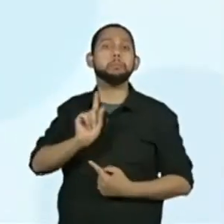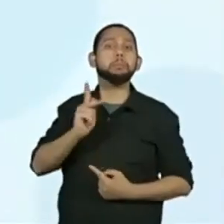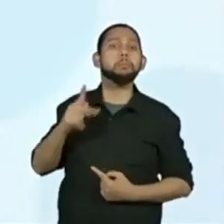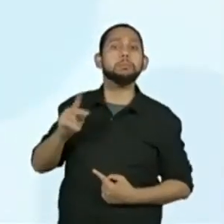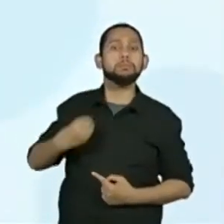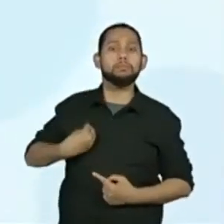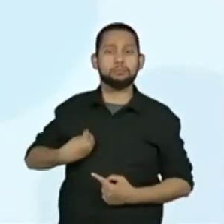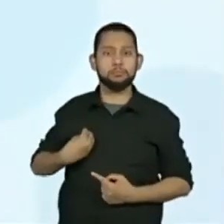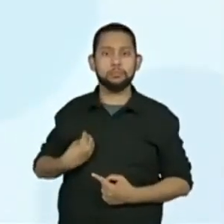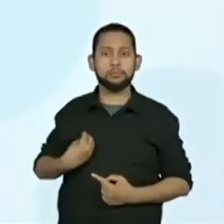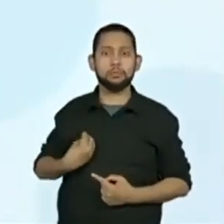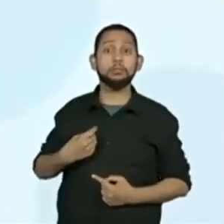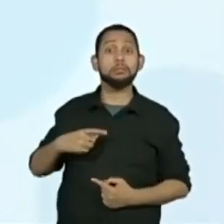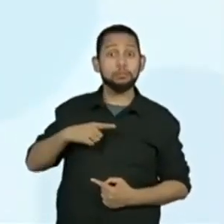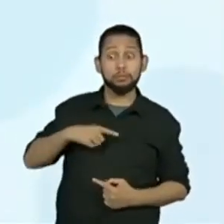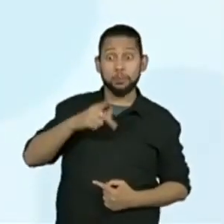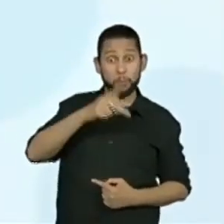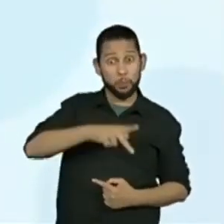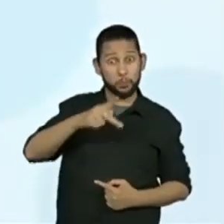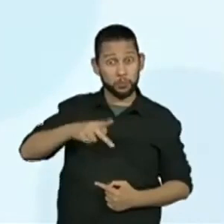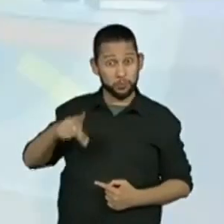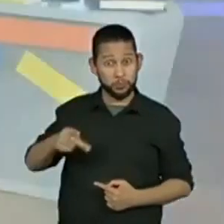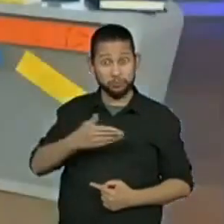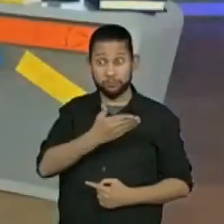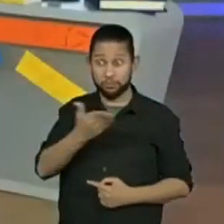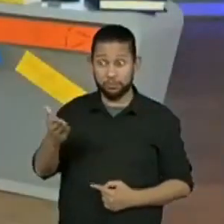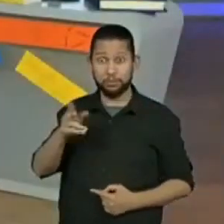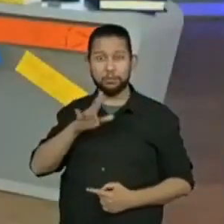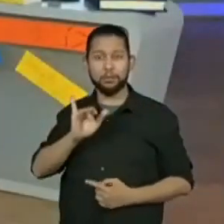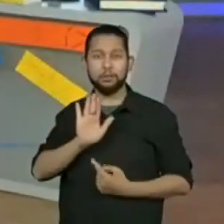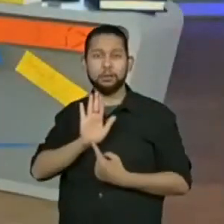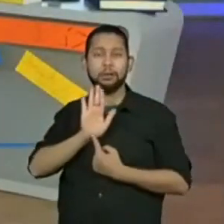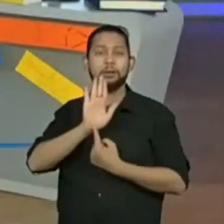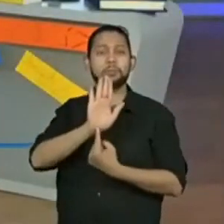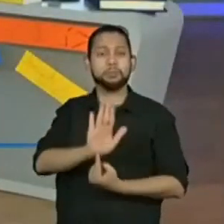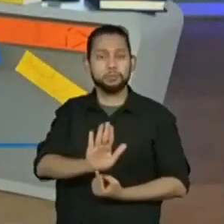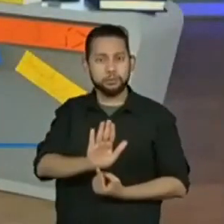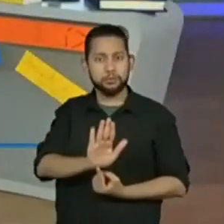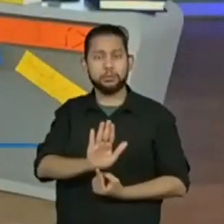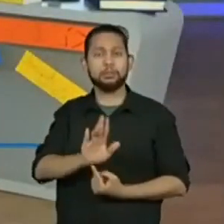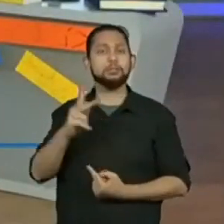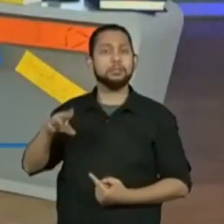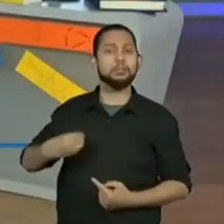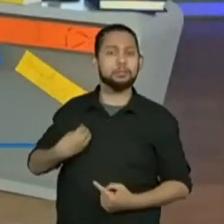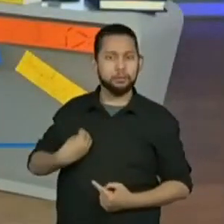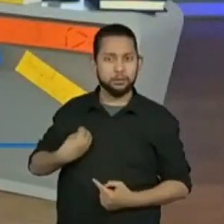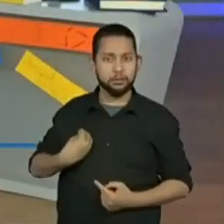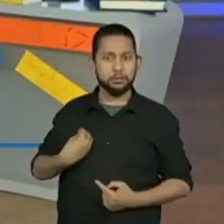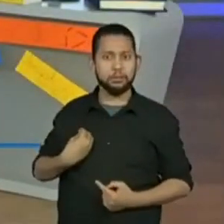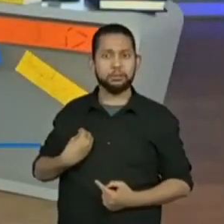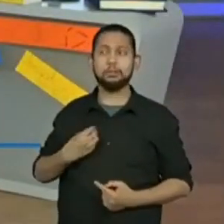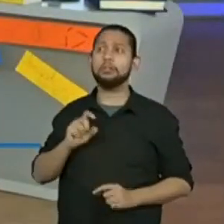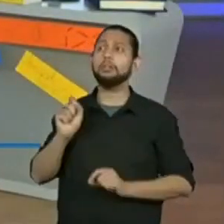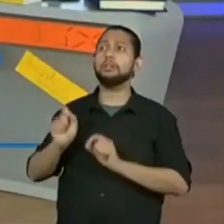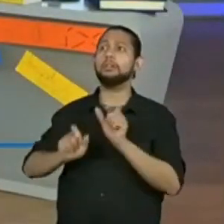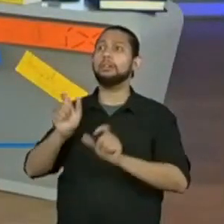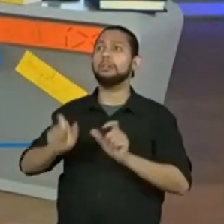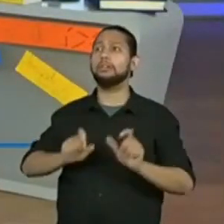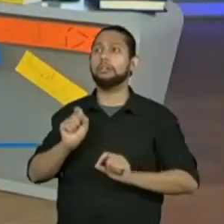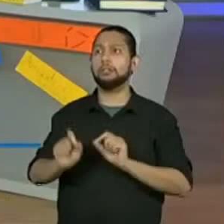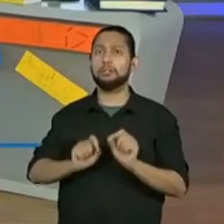Quais são as professoras que irão apresentar a biografia? Ou melhor, que apresentarão, né?